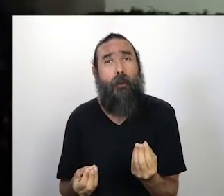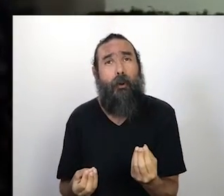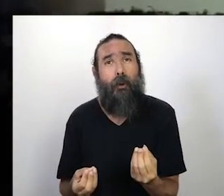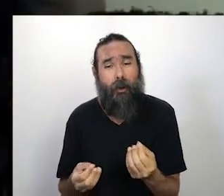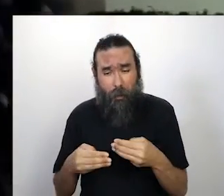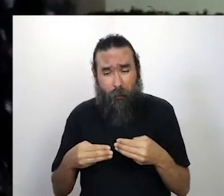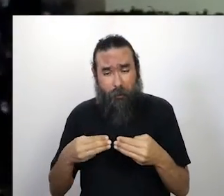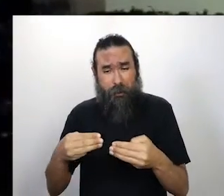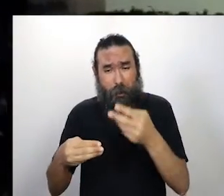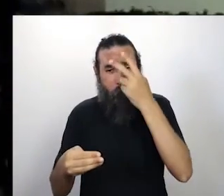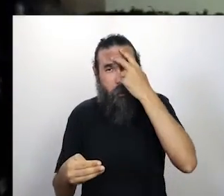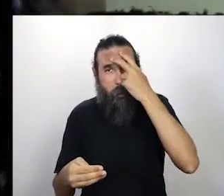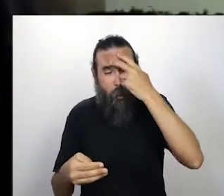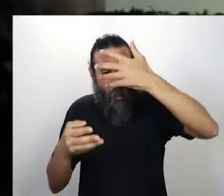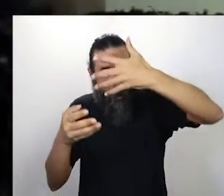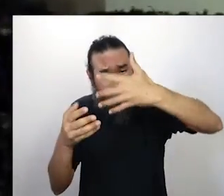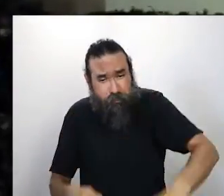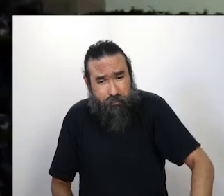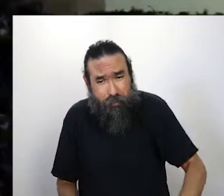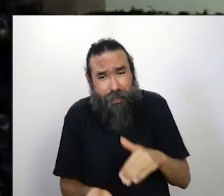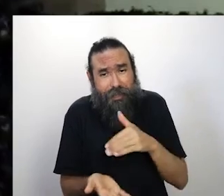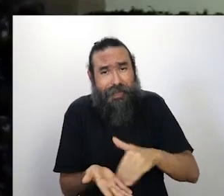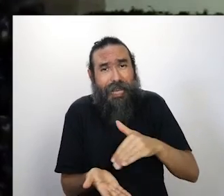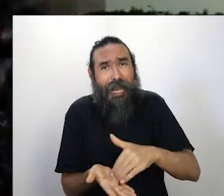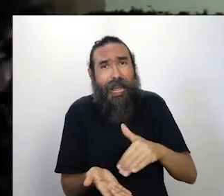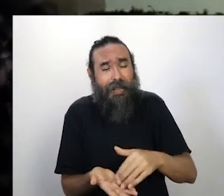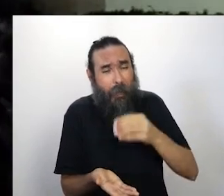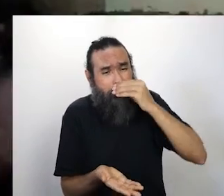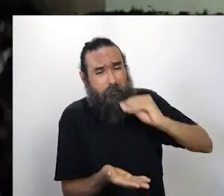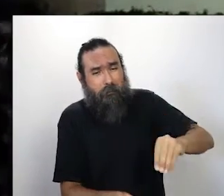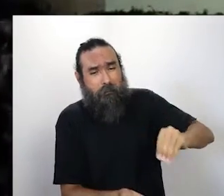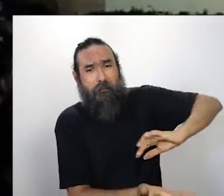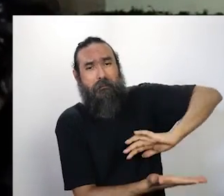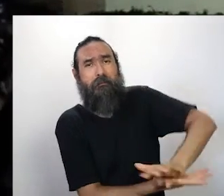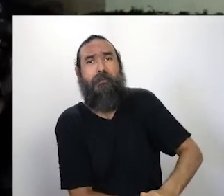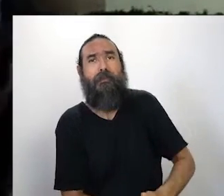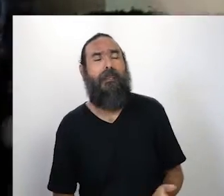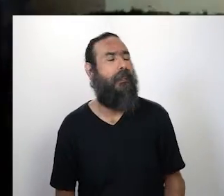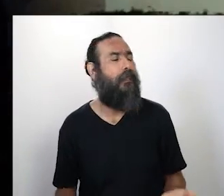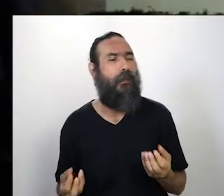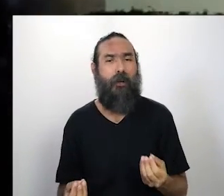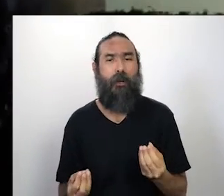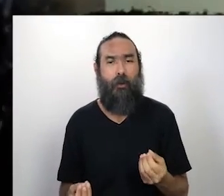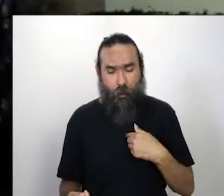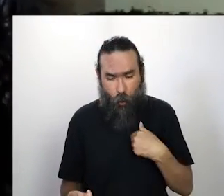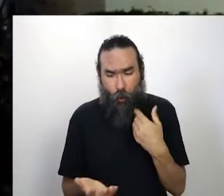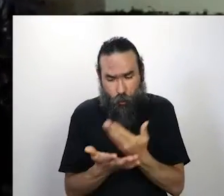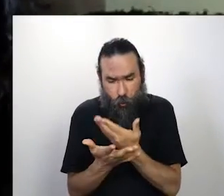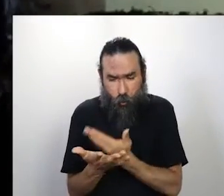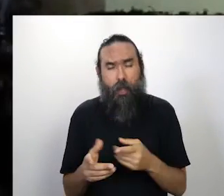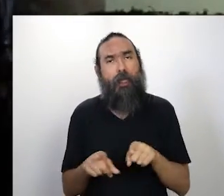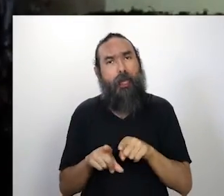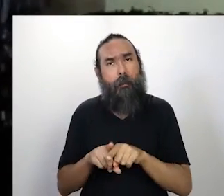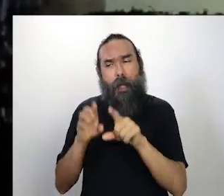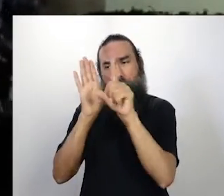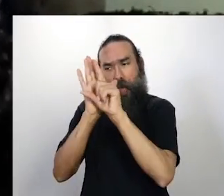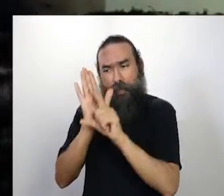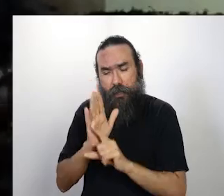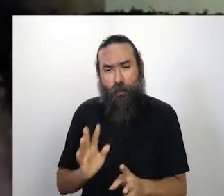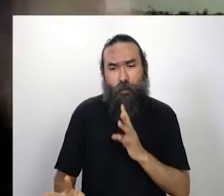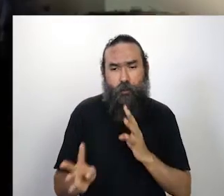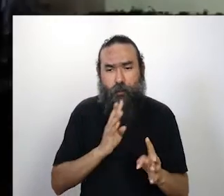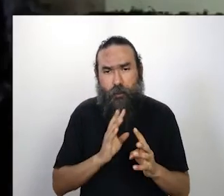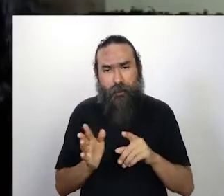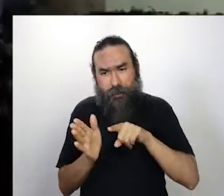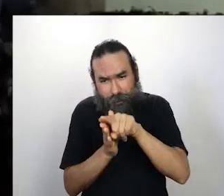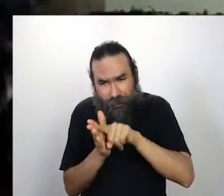ministério, ministério, hoje está aí com turismo. Então a gente estudou também a questão de legislação, e foi atrás de editais, e foi atrás de